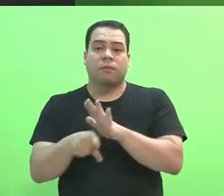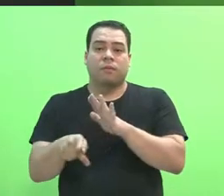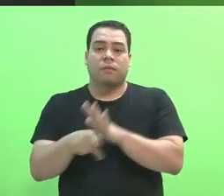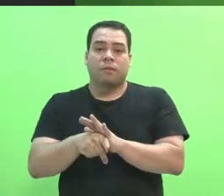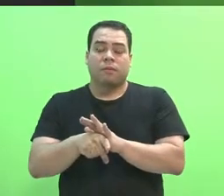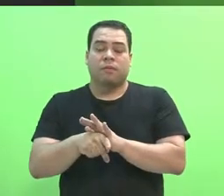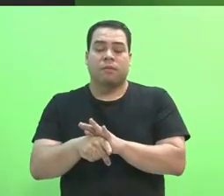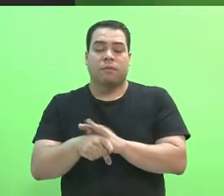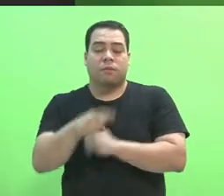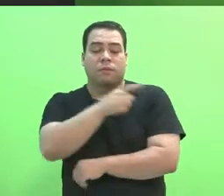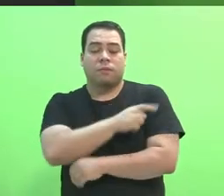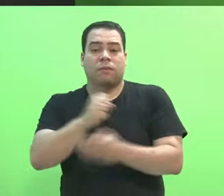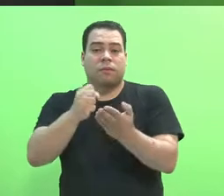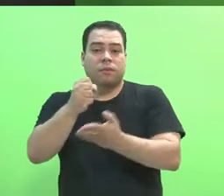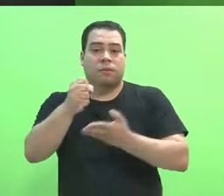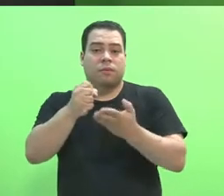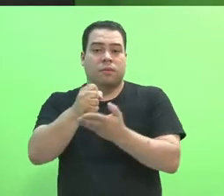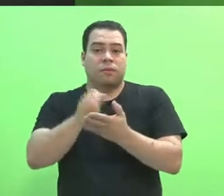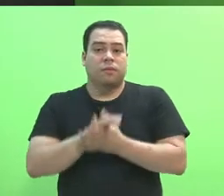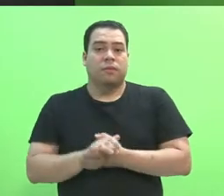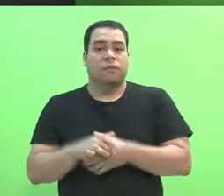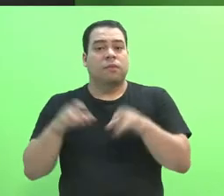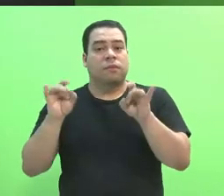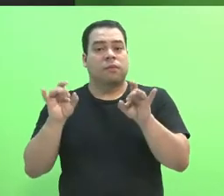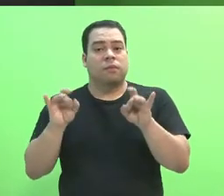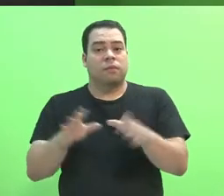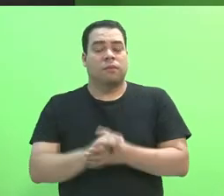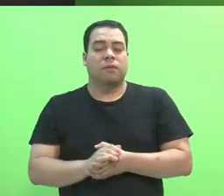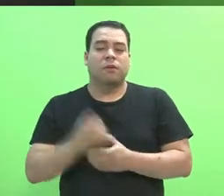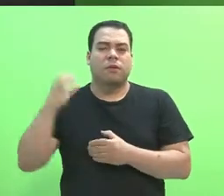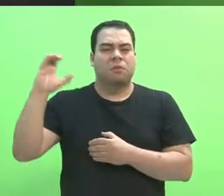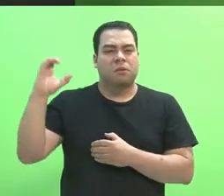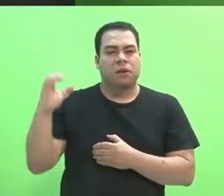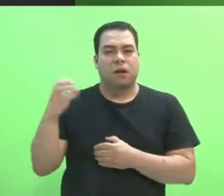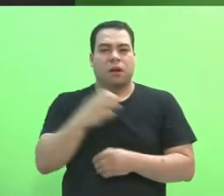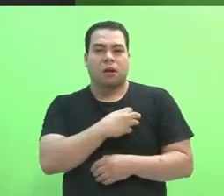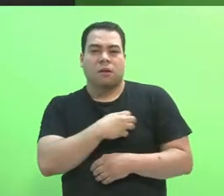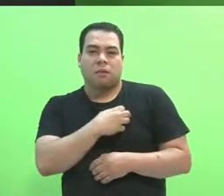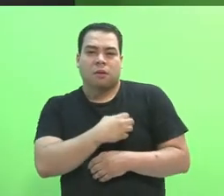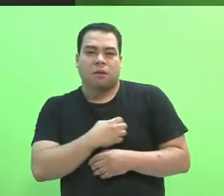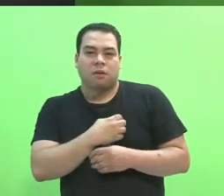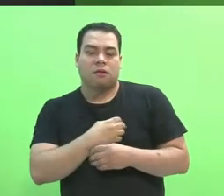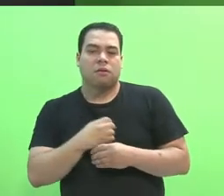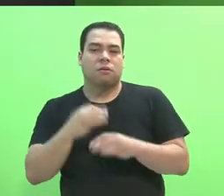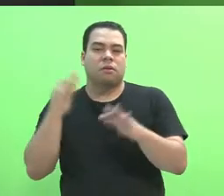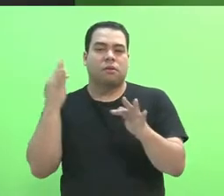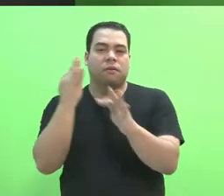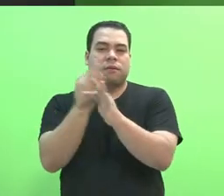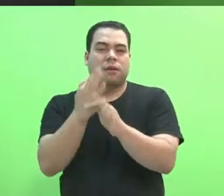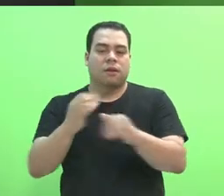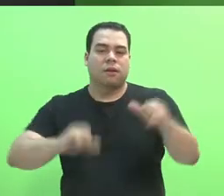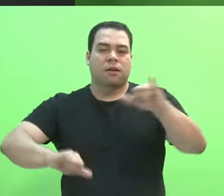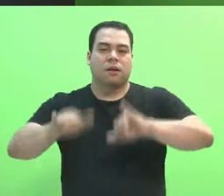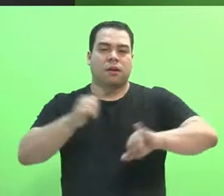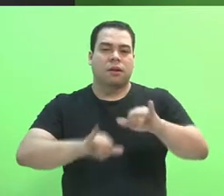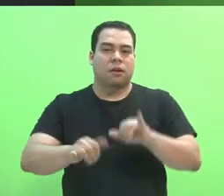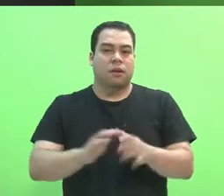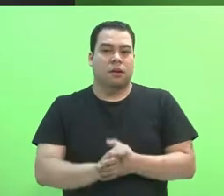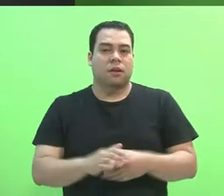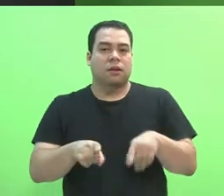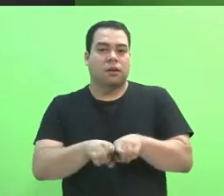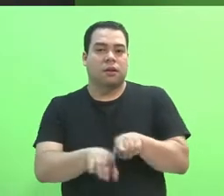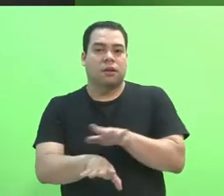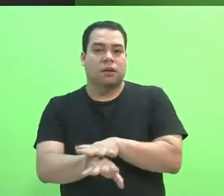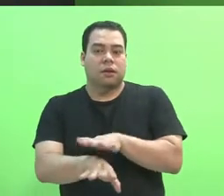básica, sobretudo nas áreas de ciências, biologia, física e química, também matemática, e para a educação